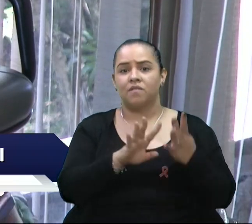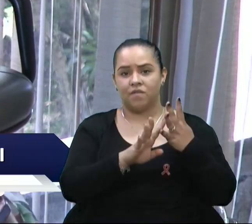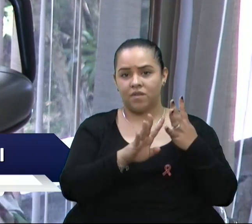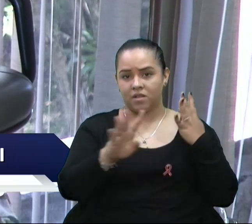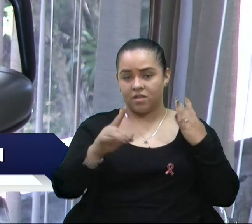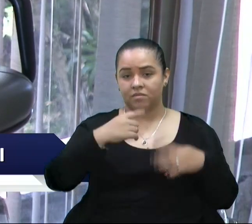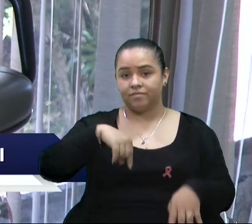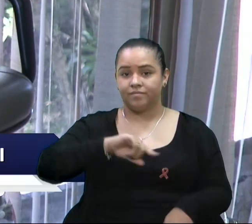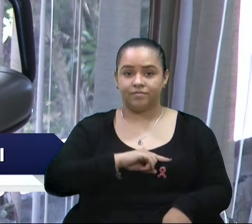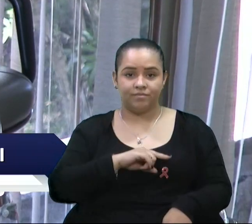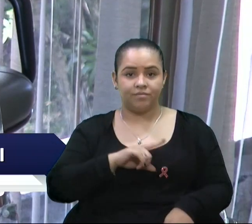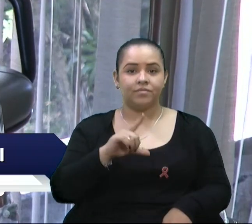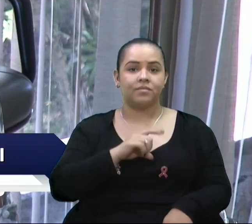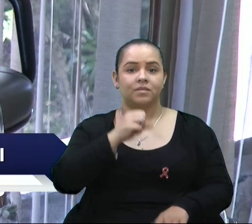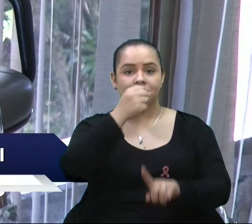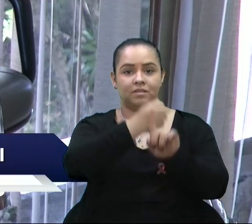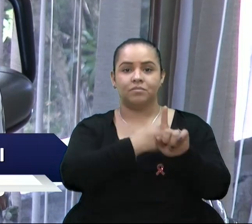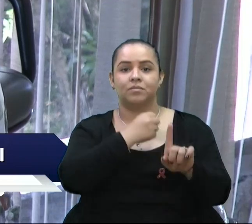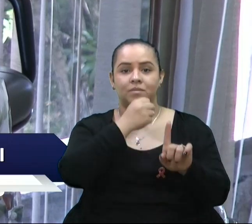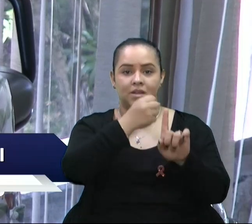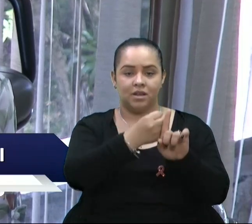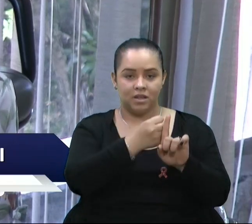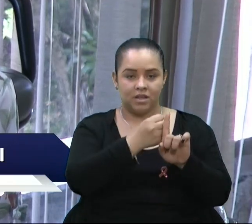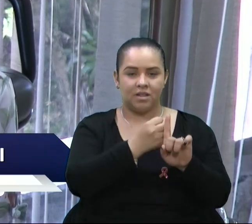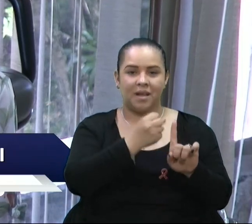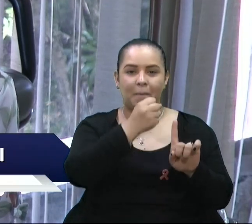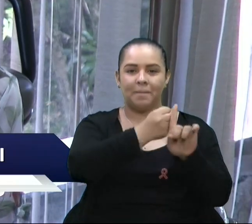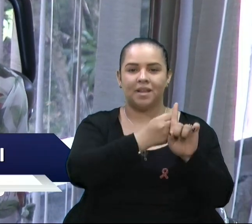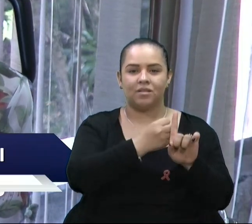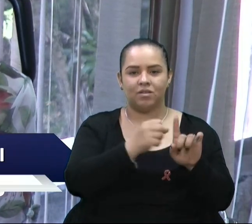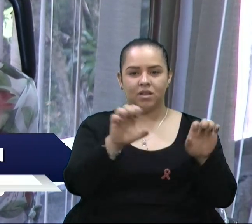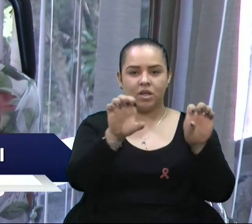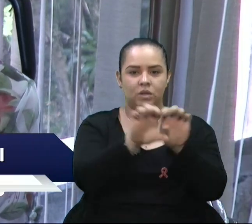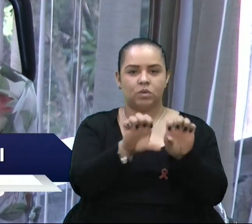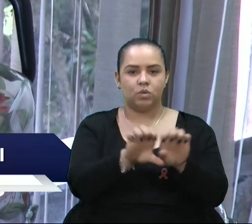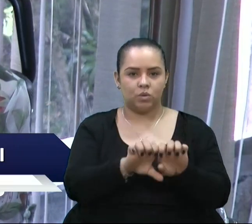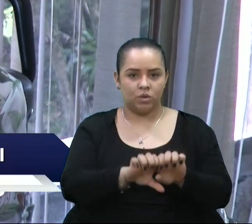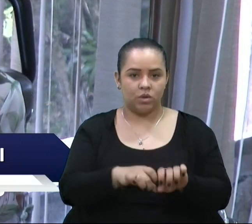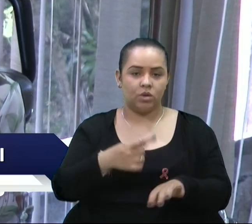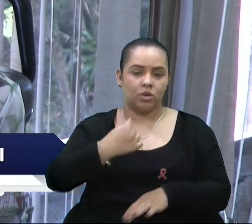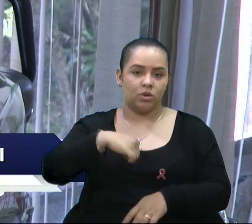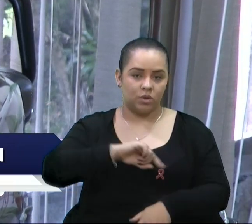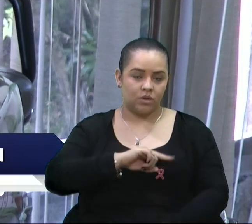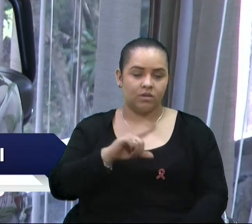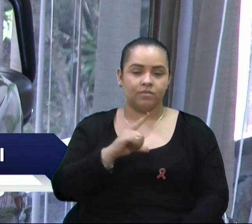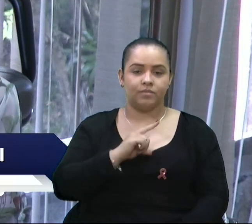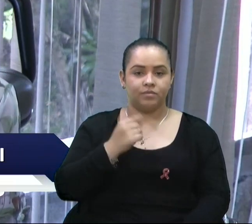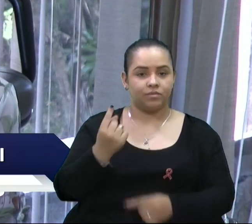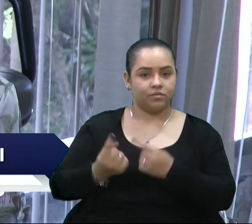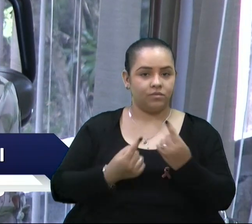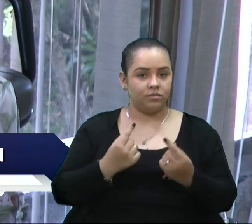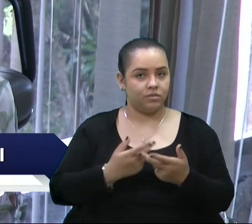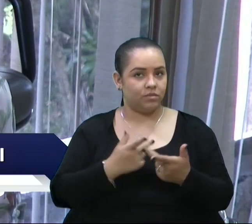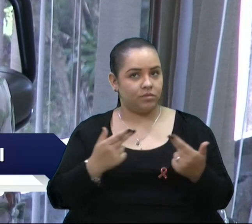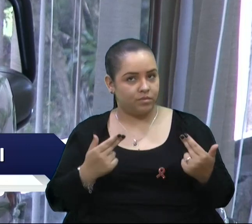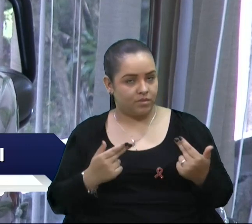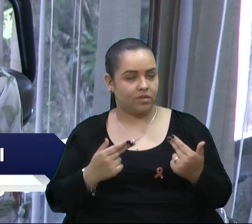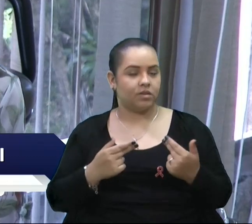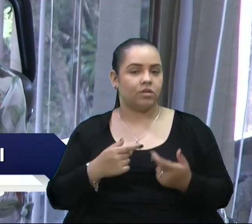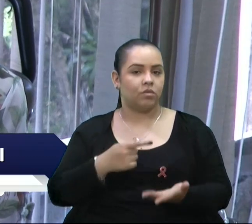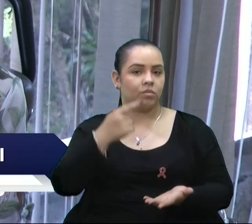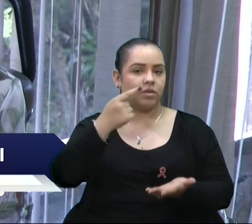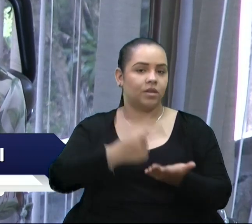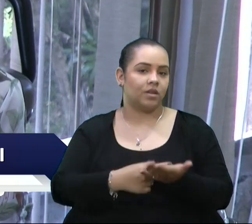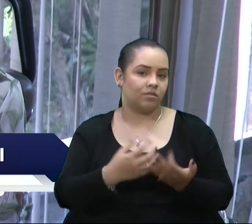Então, a gente impacta em estruturas físicas. Nós temos algumas tratativas em andamento